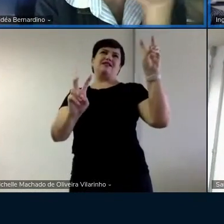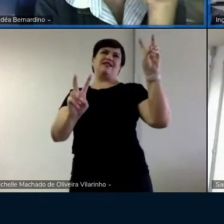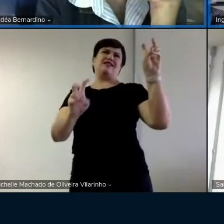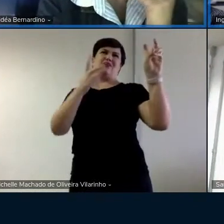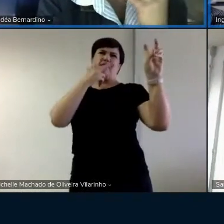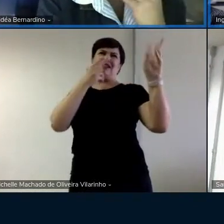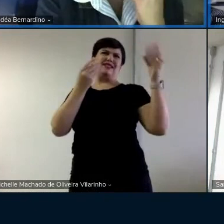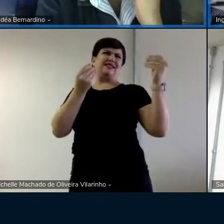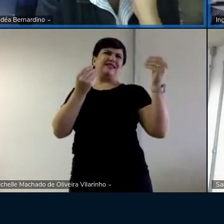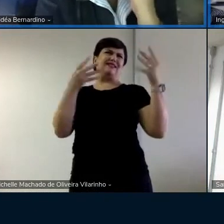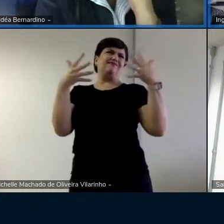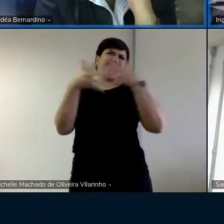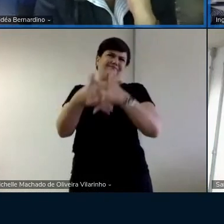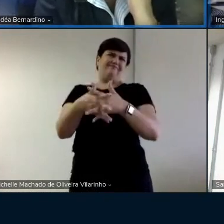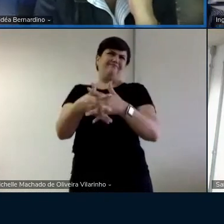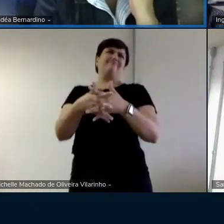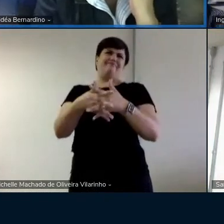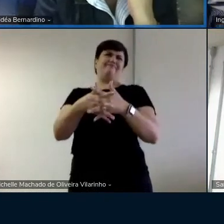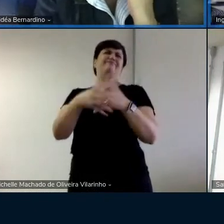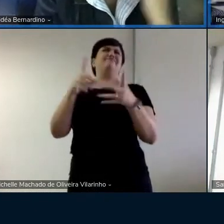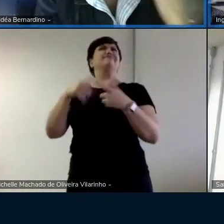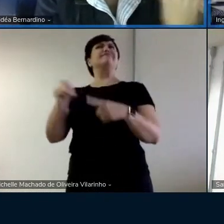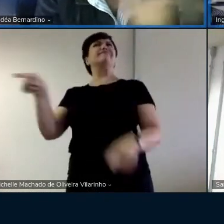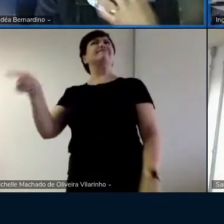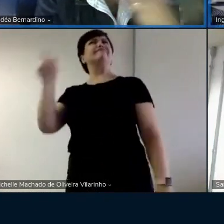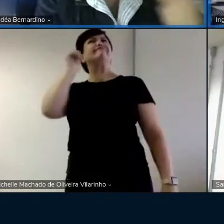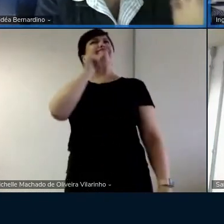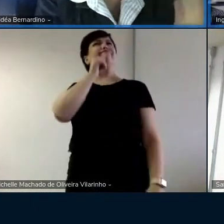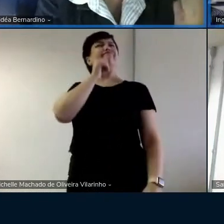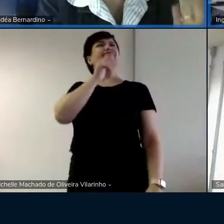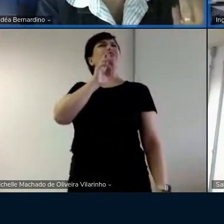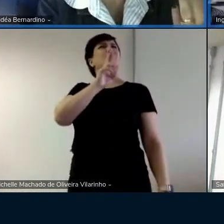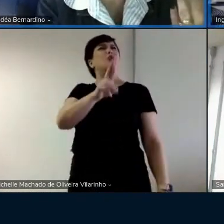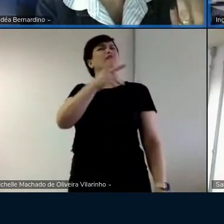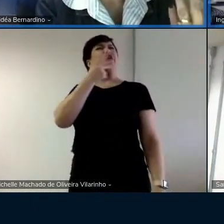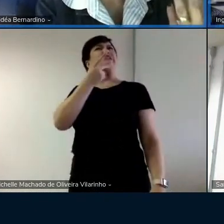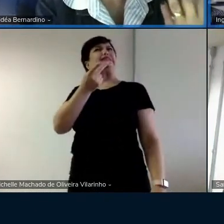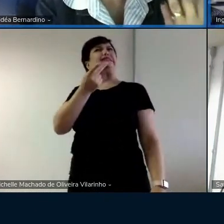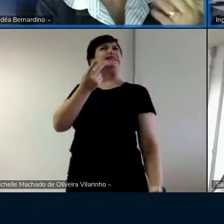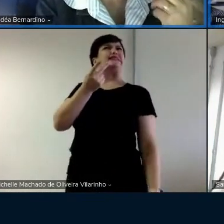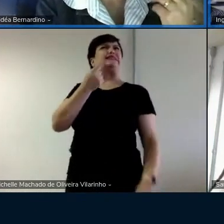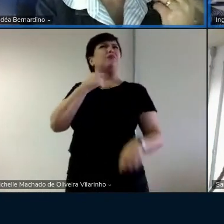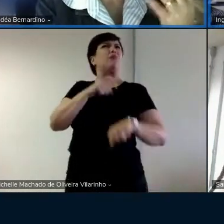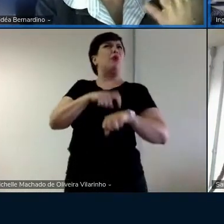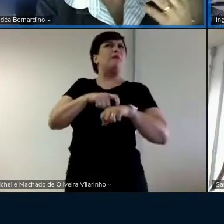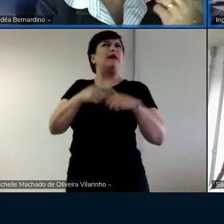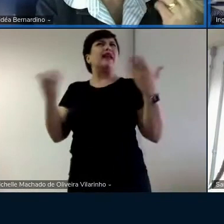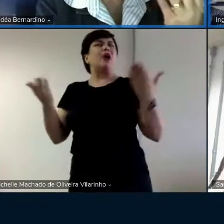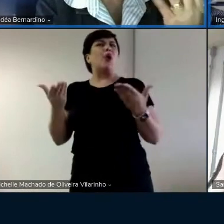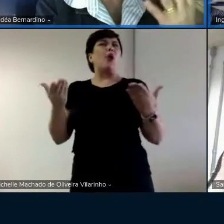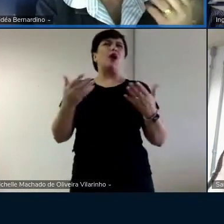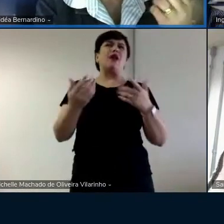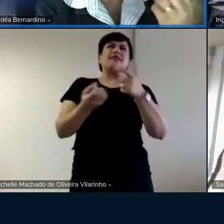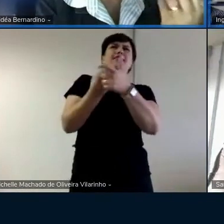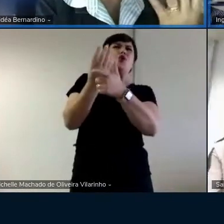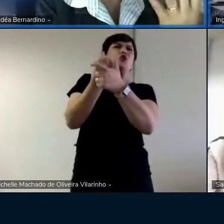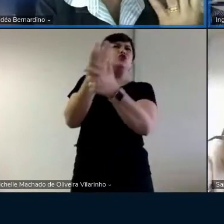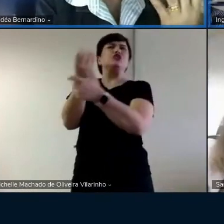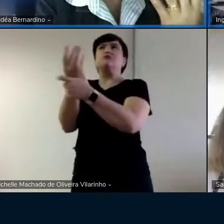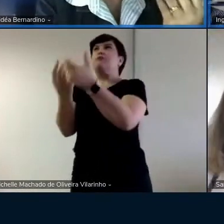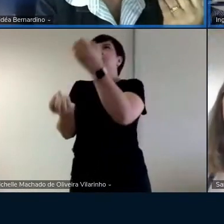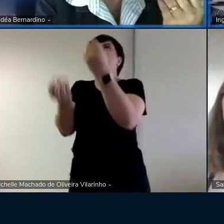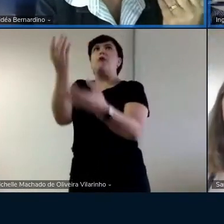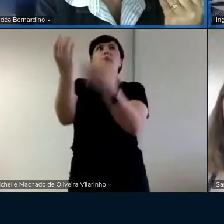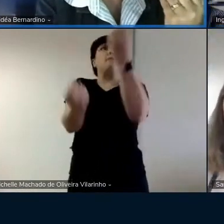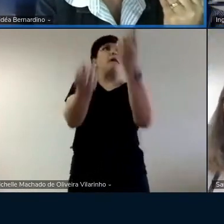É porque, nesse caso, eu pensei logo no momento que a gente está e vários neurologistas que vão surgindo,